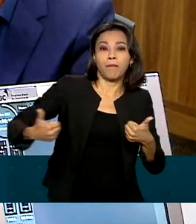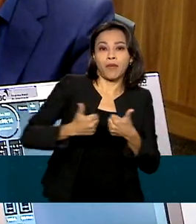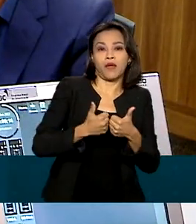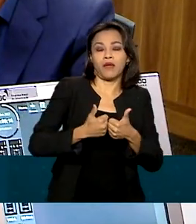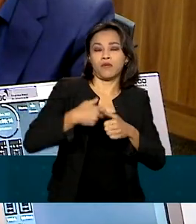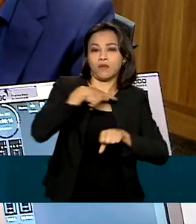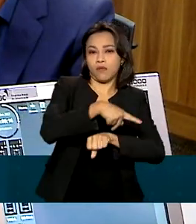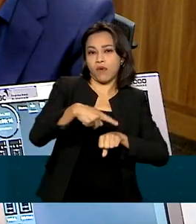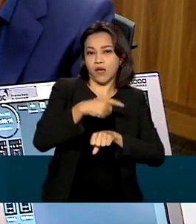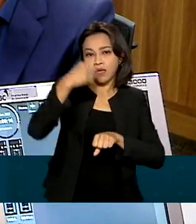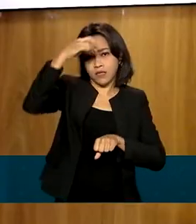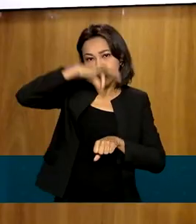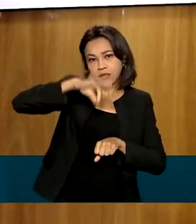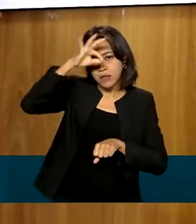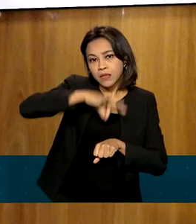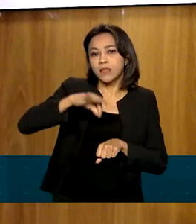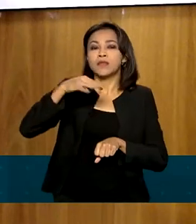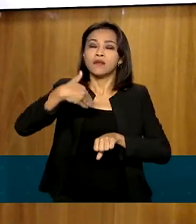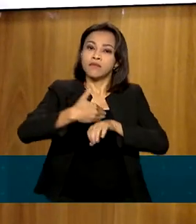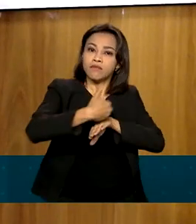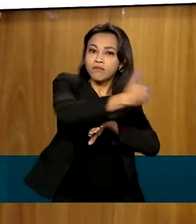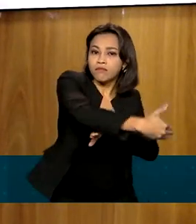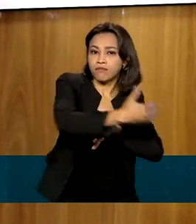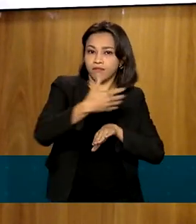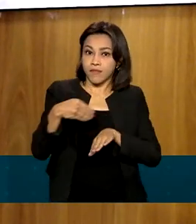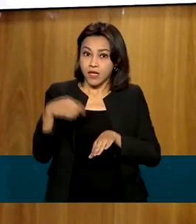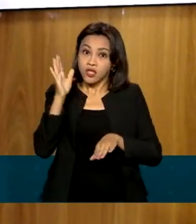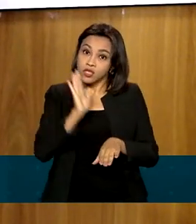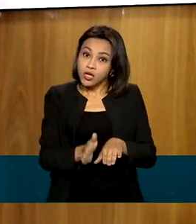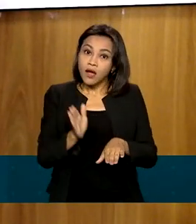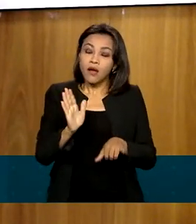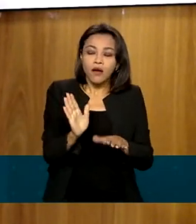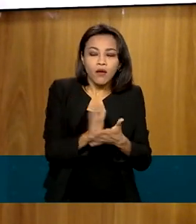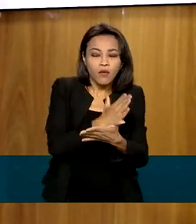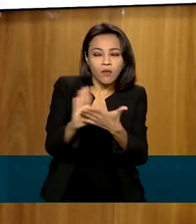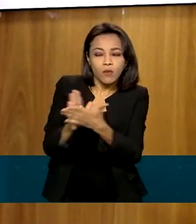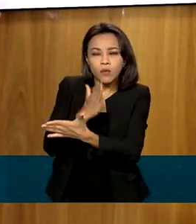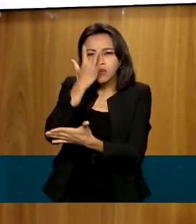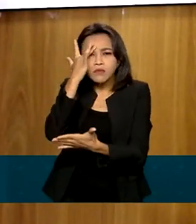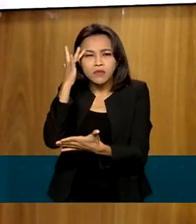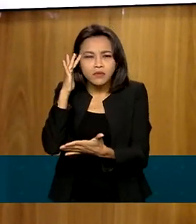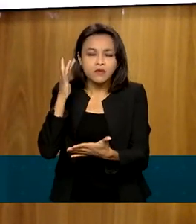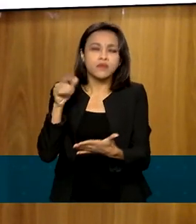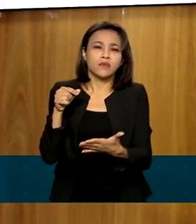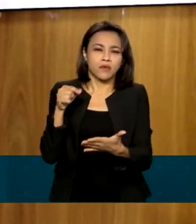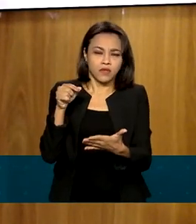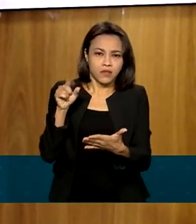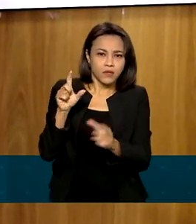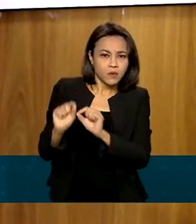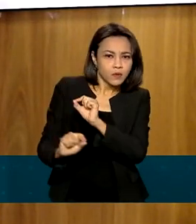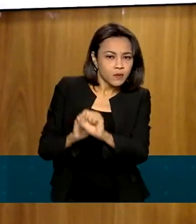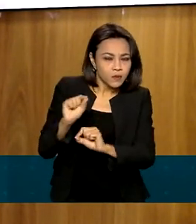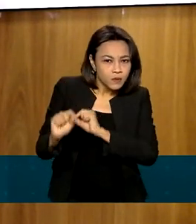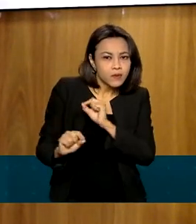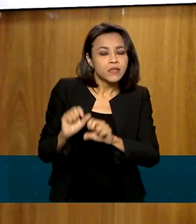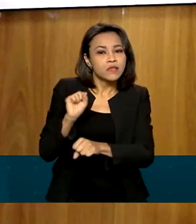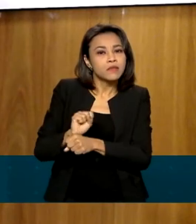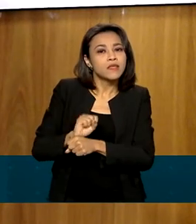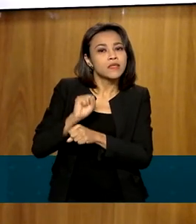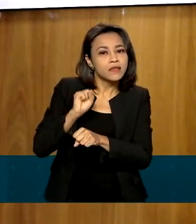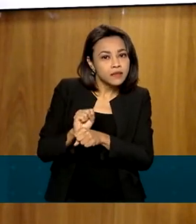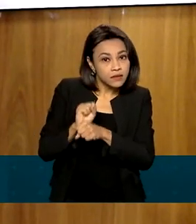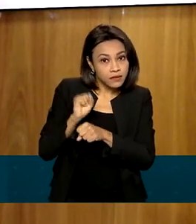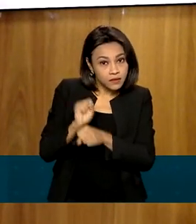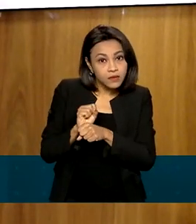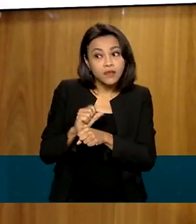investigação está em andamento. Já foram oitivadas algumas pessoas em Atalaia do Norte e esperamos que em